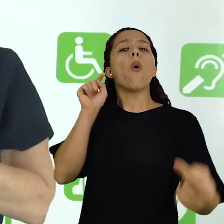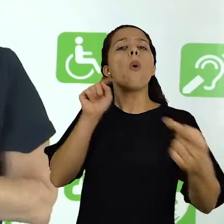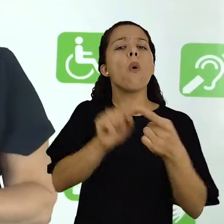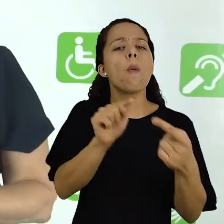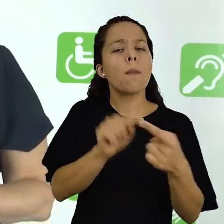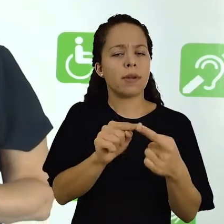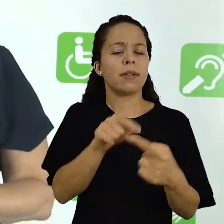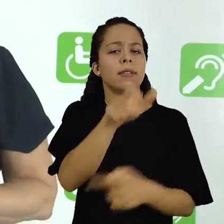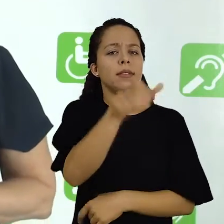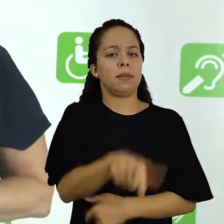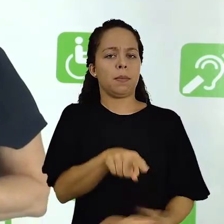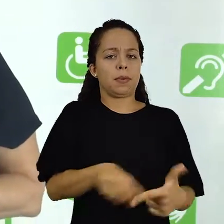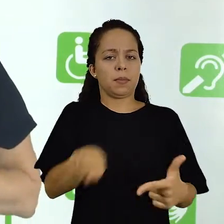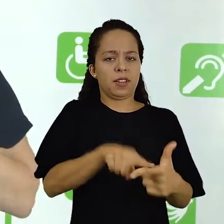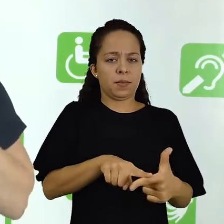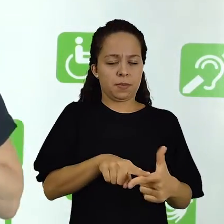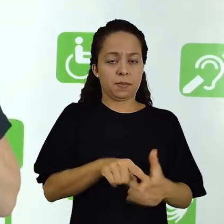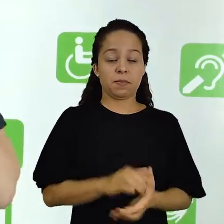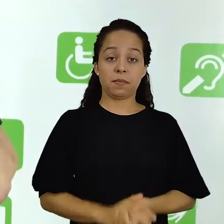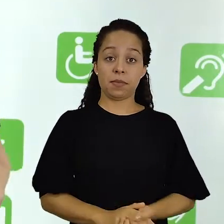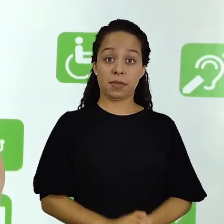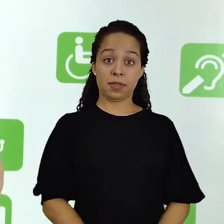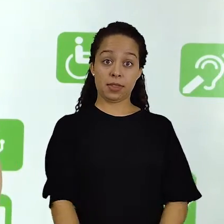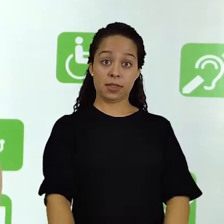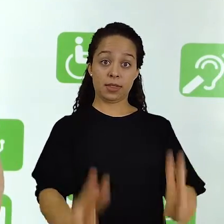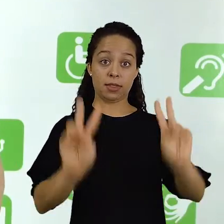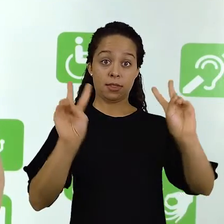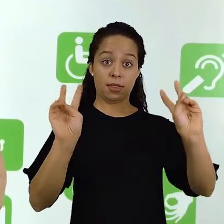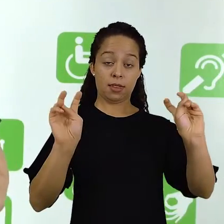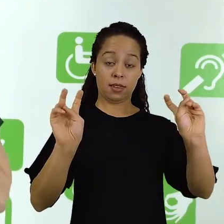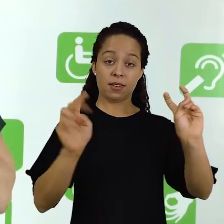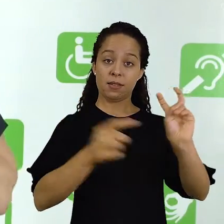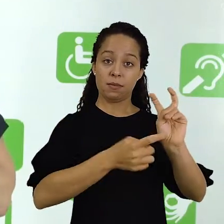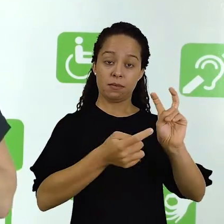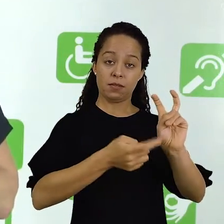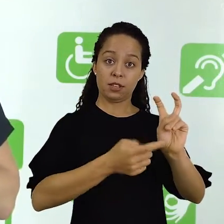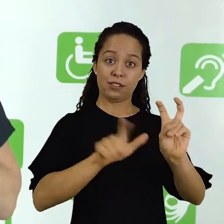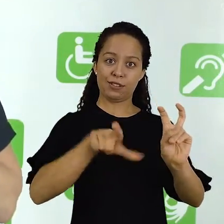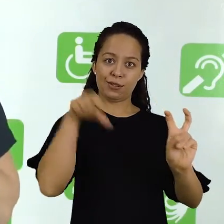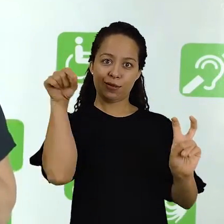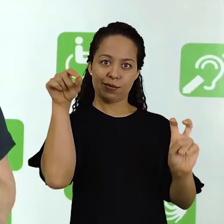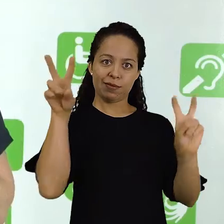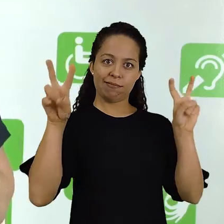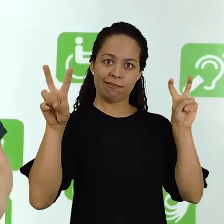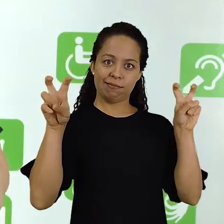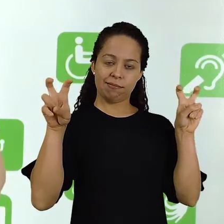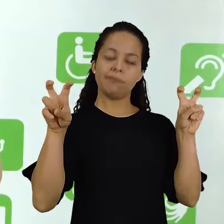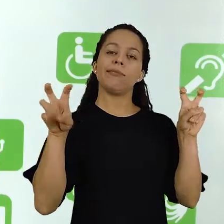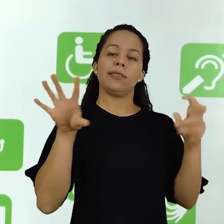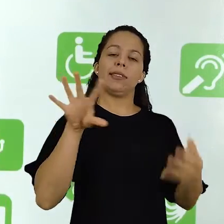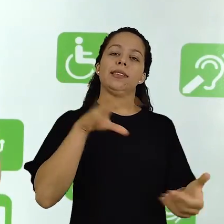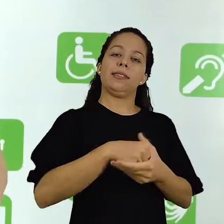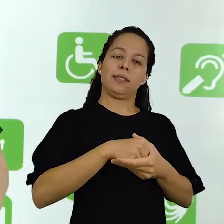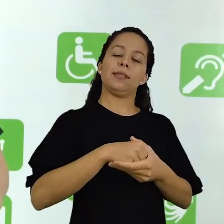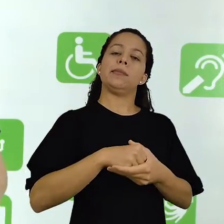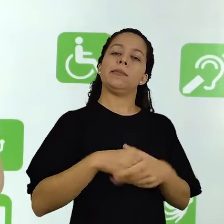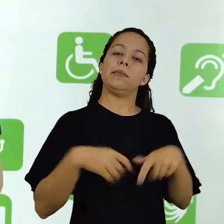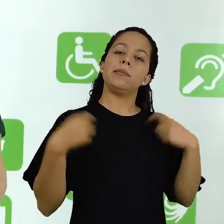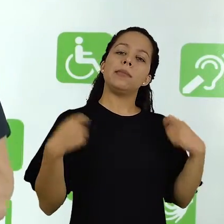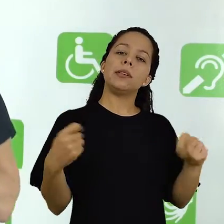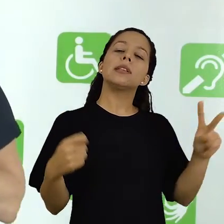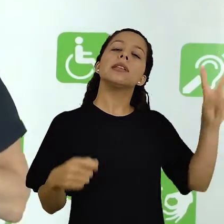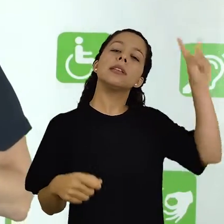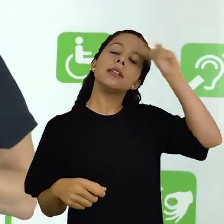pretende investigar. Essa escolha do tema, ela pode envolver alguns